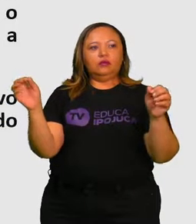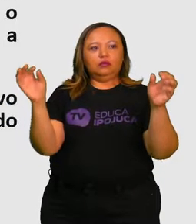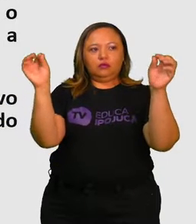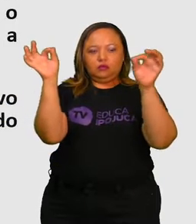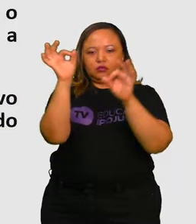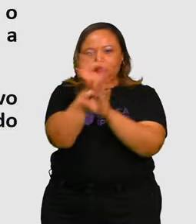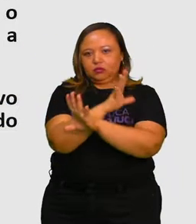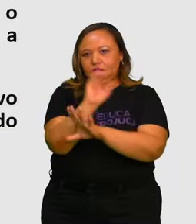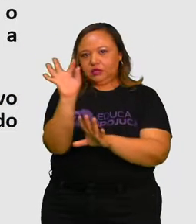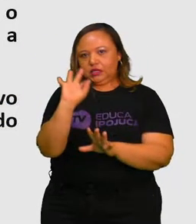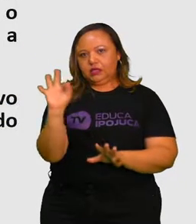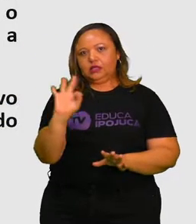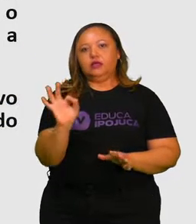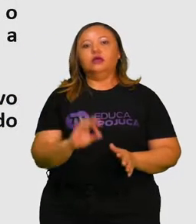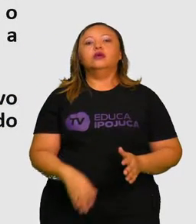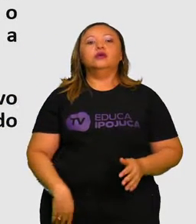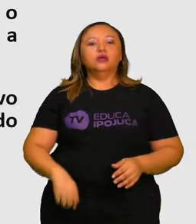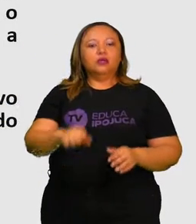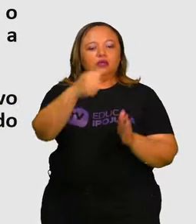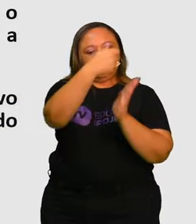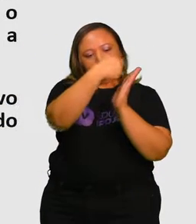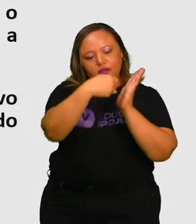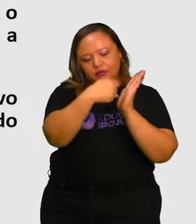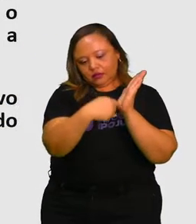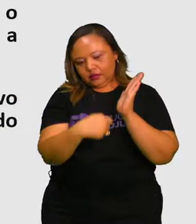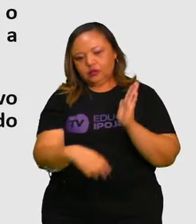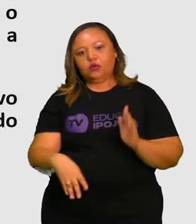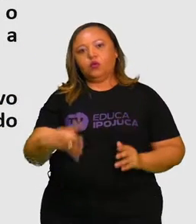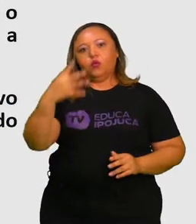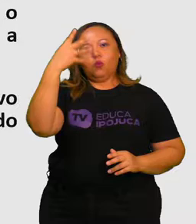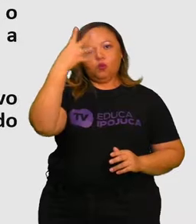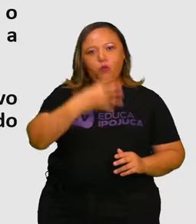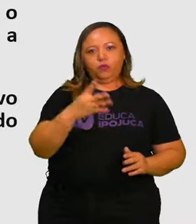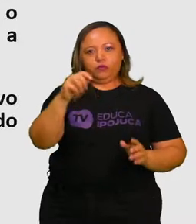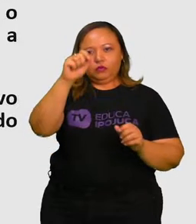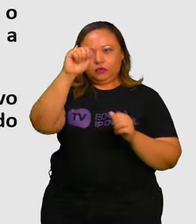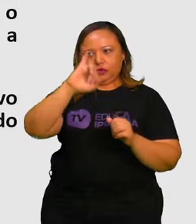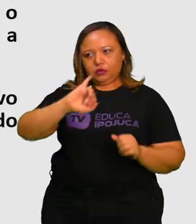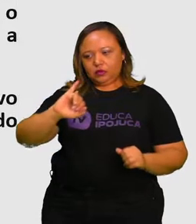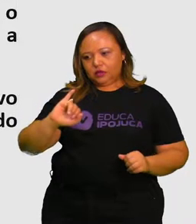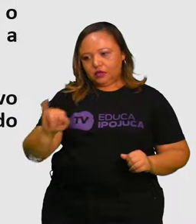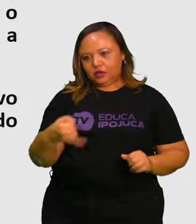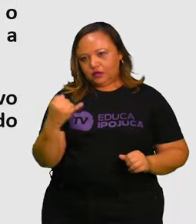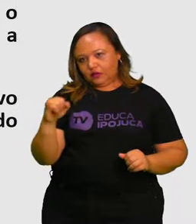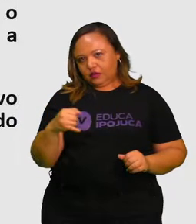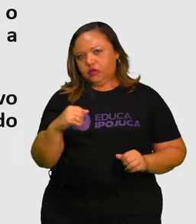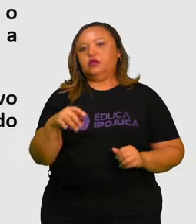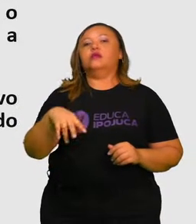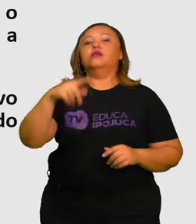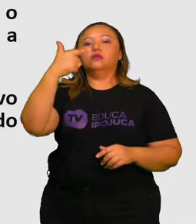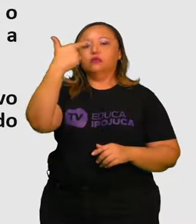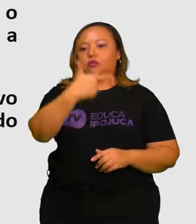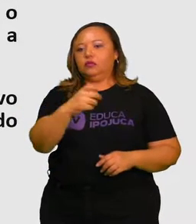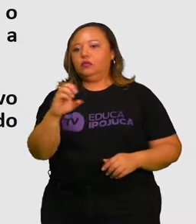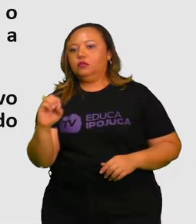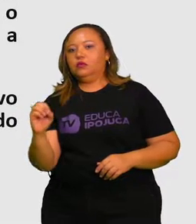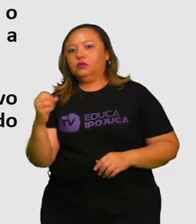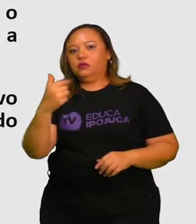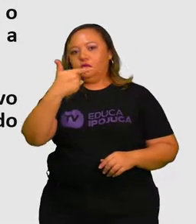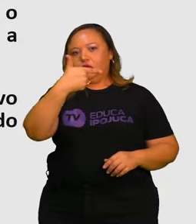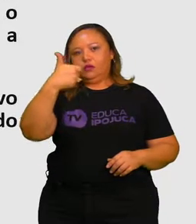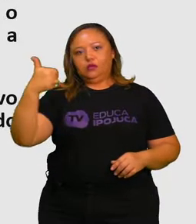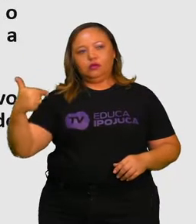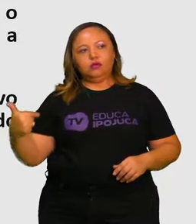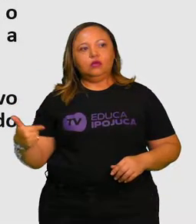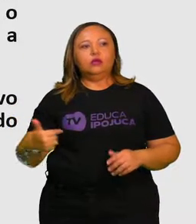publicado em 4 de janeiro de 2022. O ministro da Saúde, Marcelo Queiroga, prevê que as doses